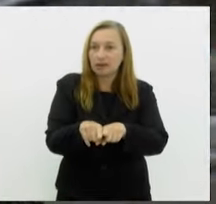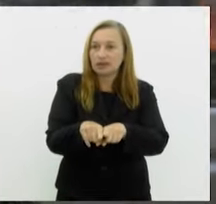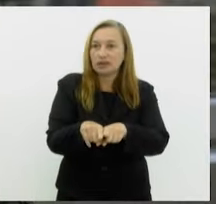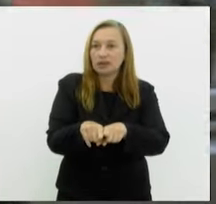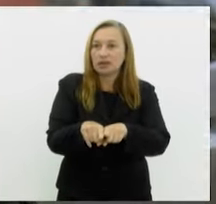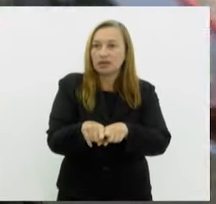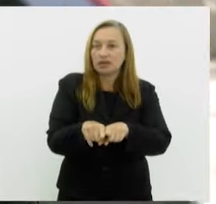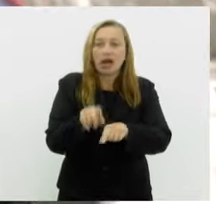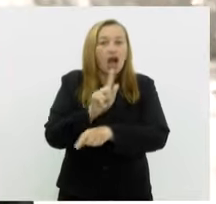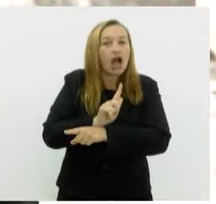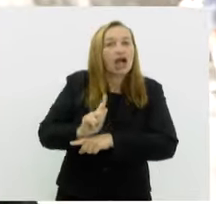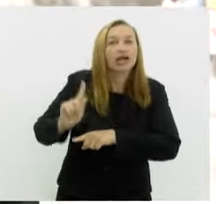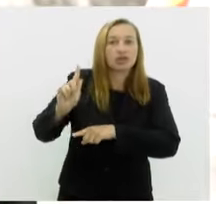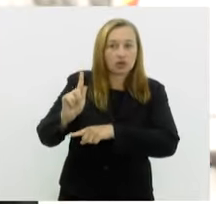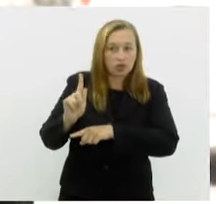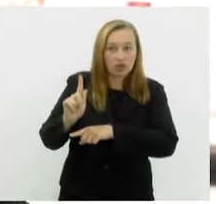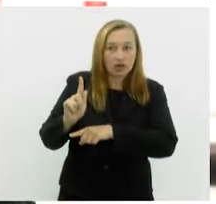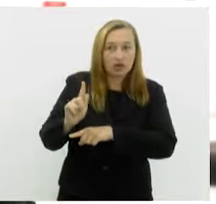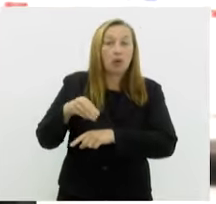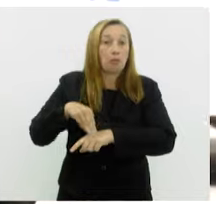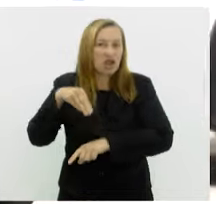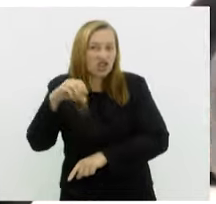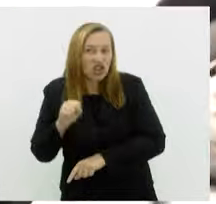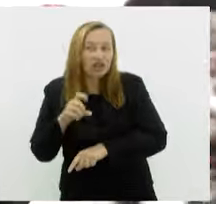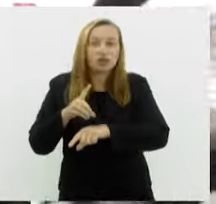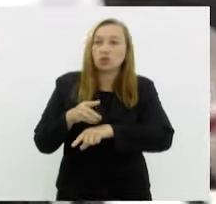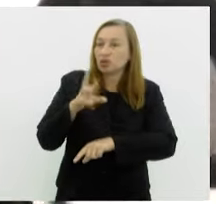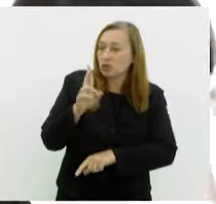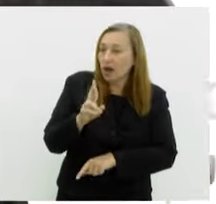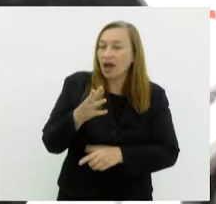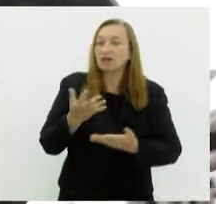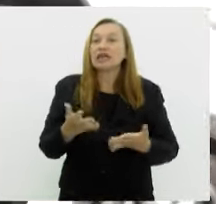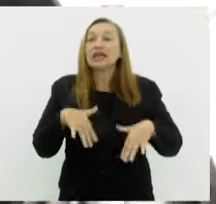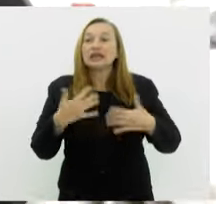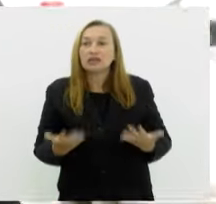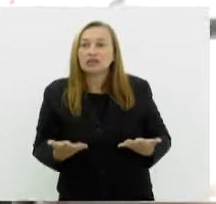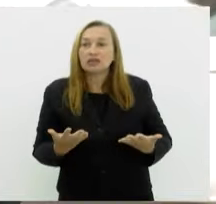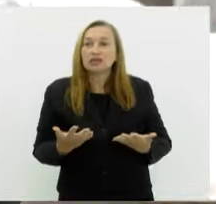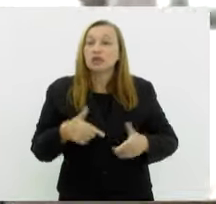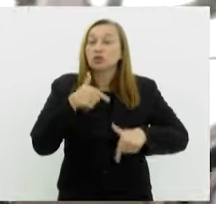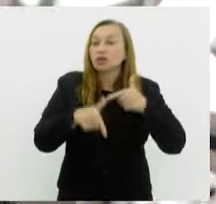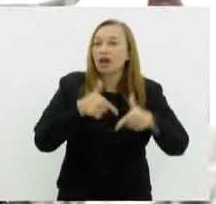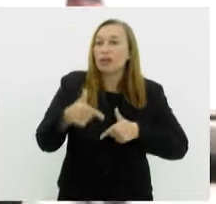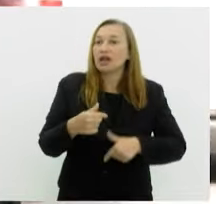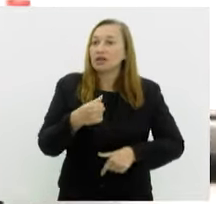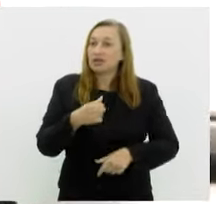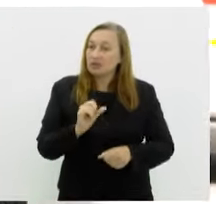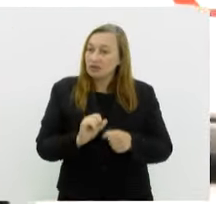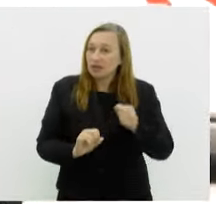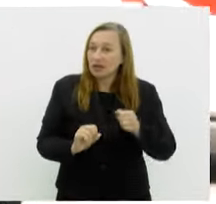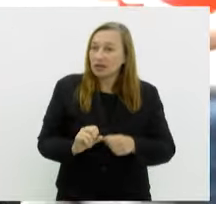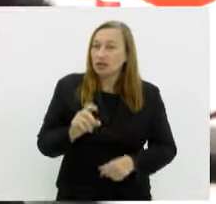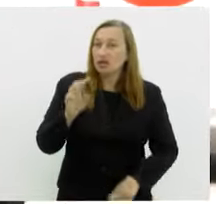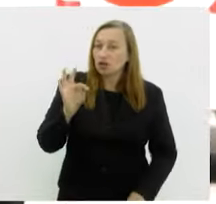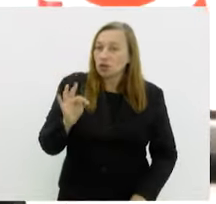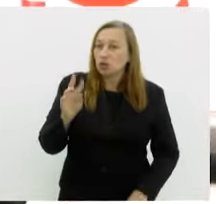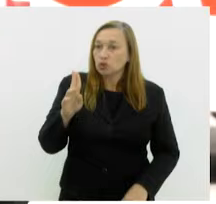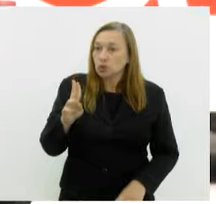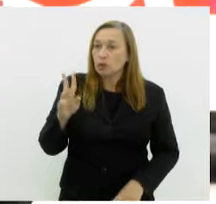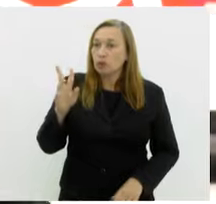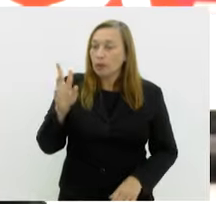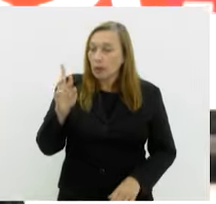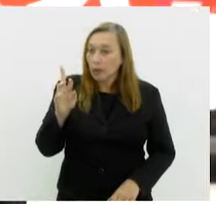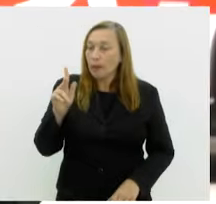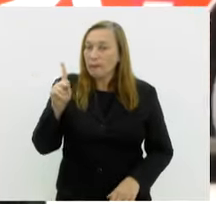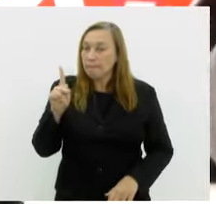graduandos, da galera do mestrado, do doutorado. Então, através do trabalho que eu faço pela Turpinambá, a gente consegue